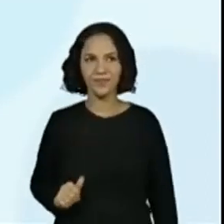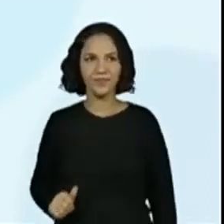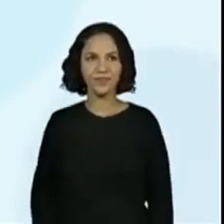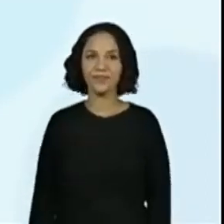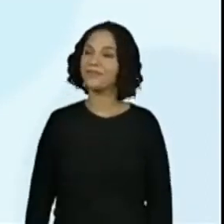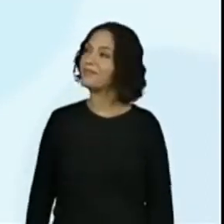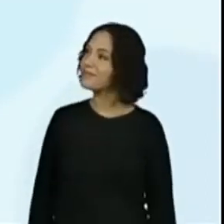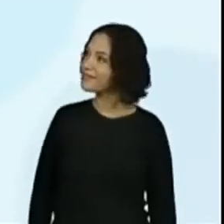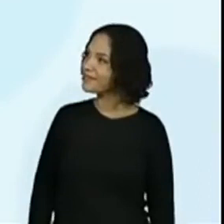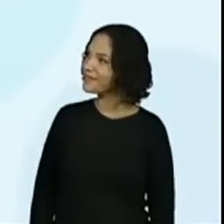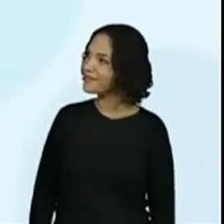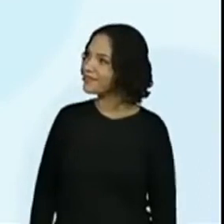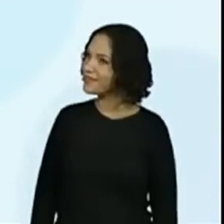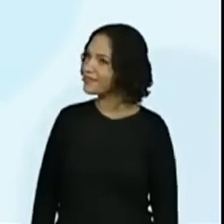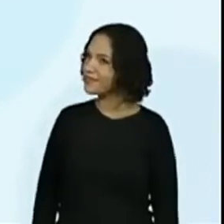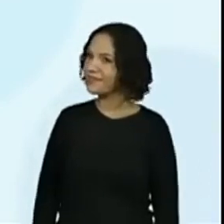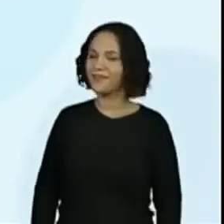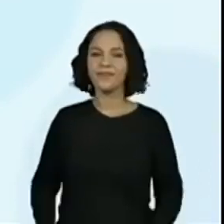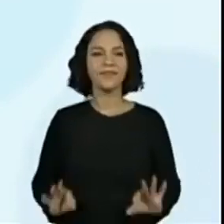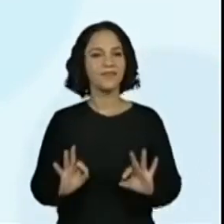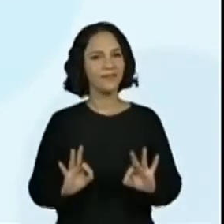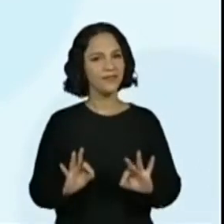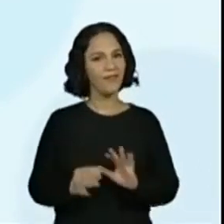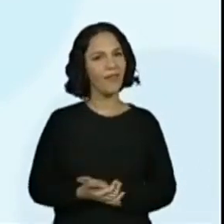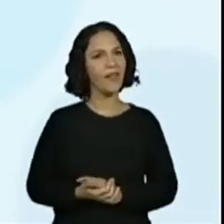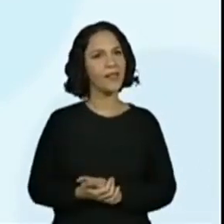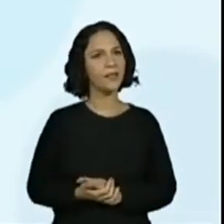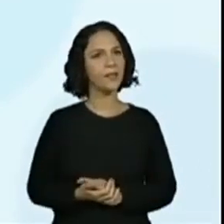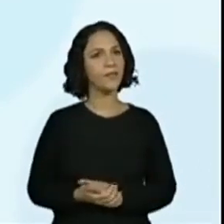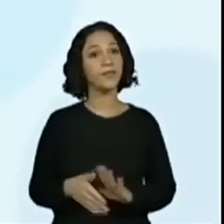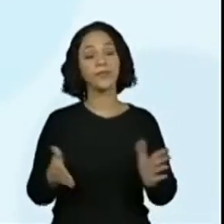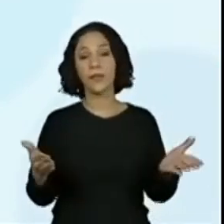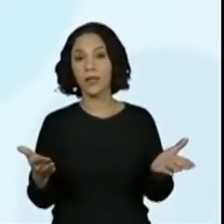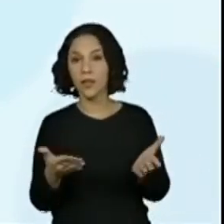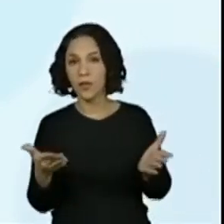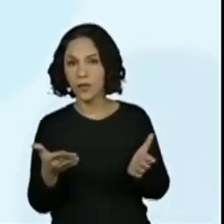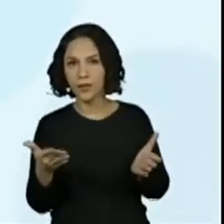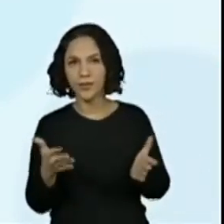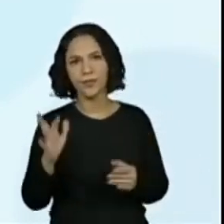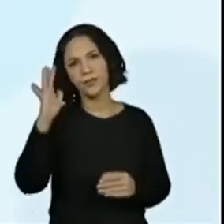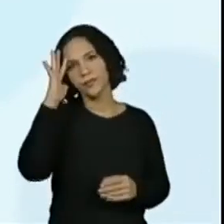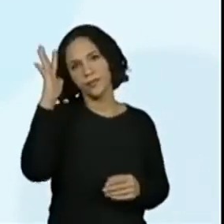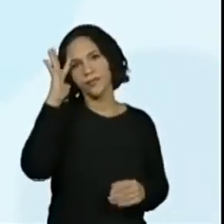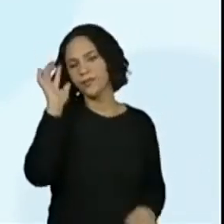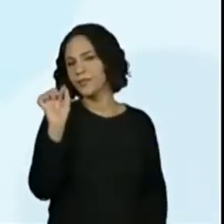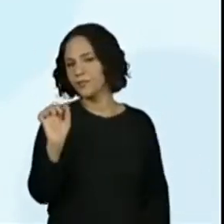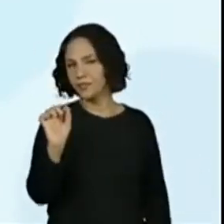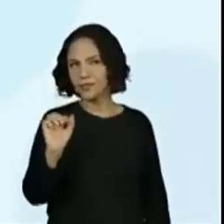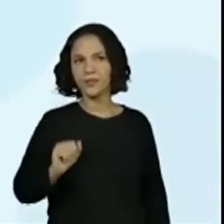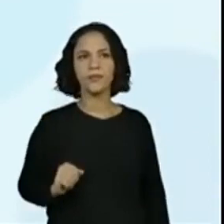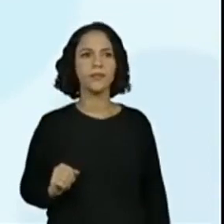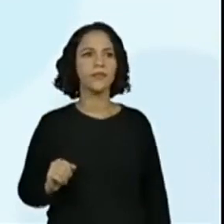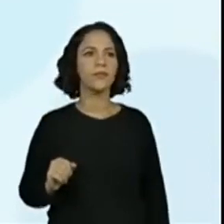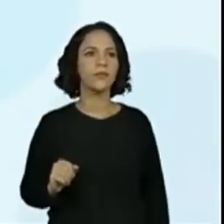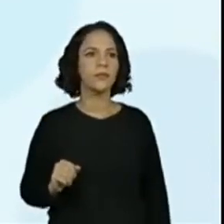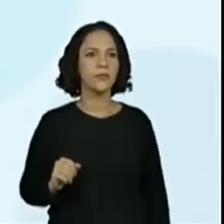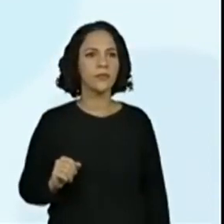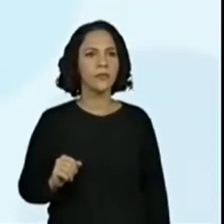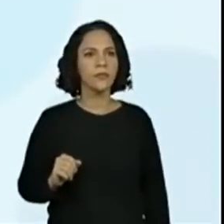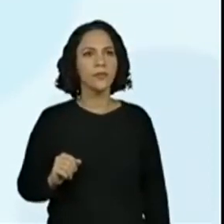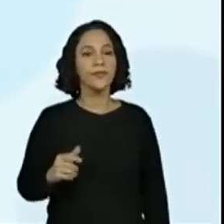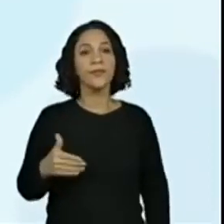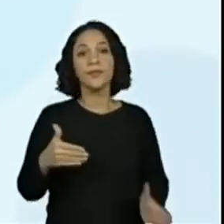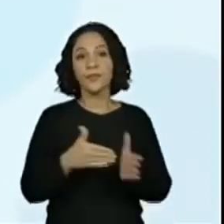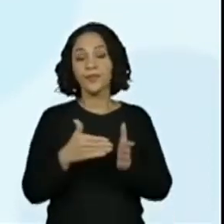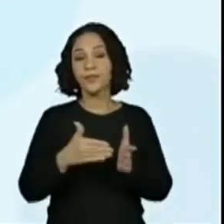da professora Ana Paula. Agora a gente precisa pensar a, deixa ver, a última